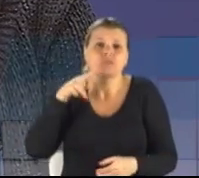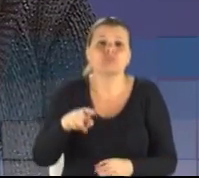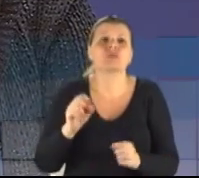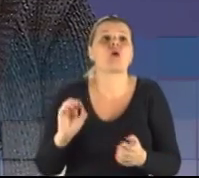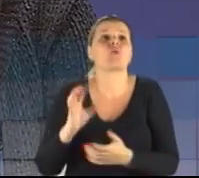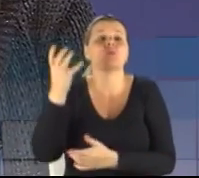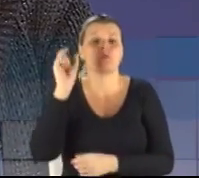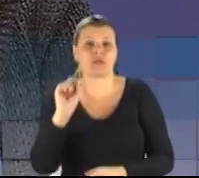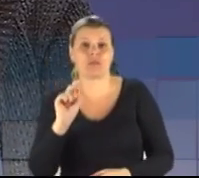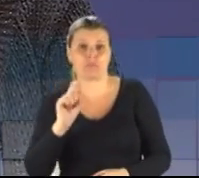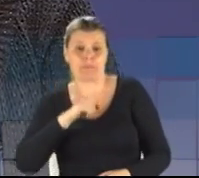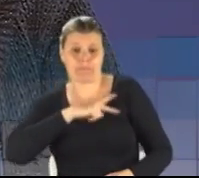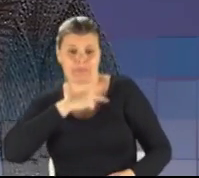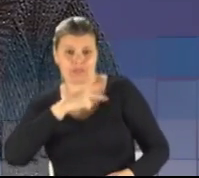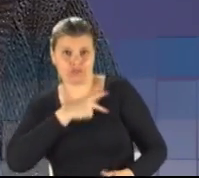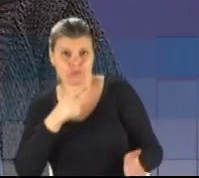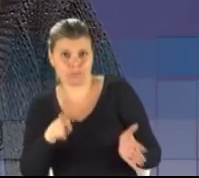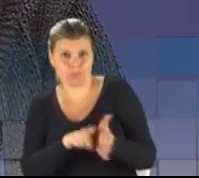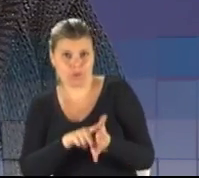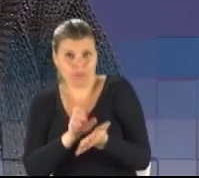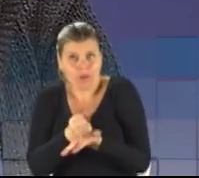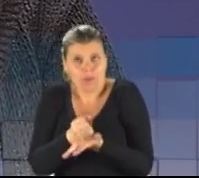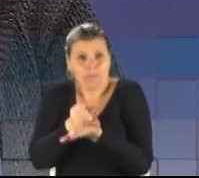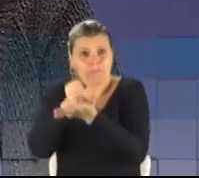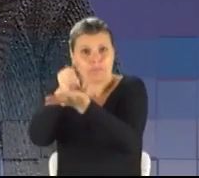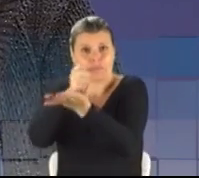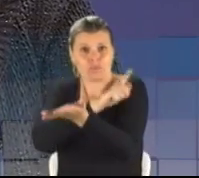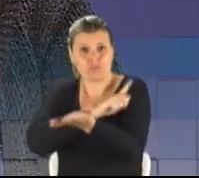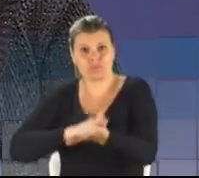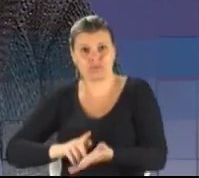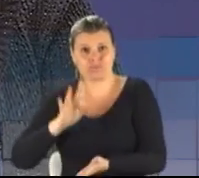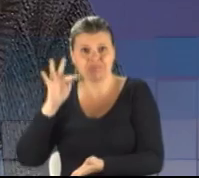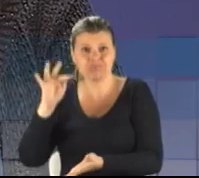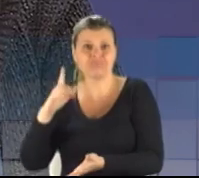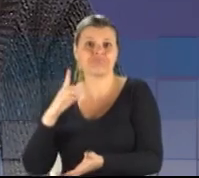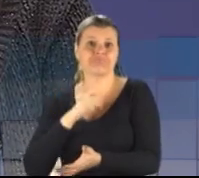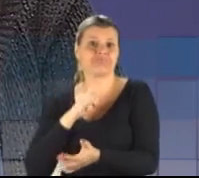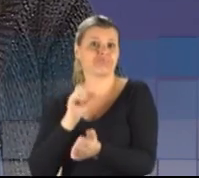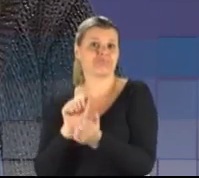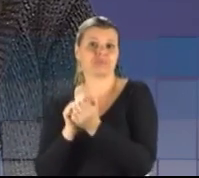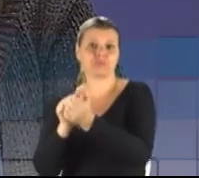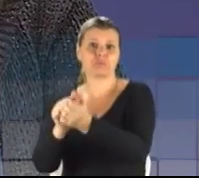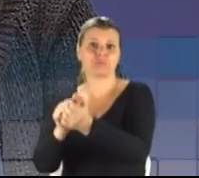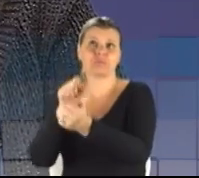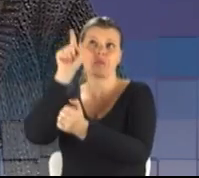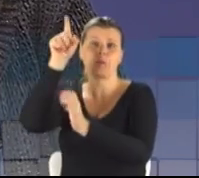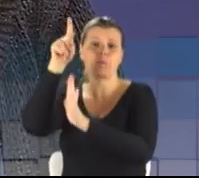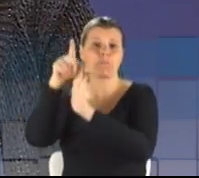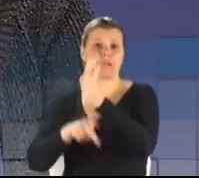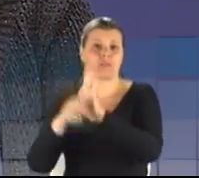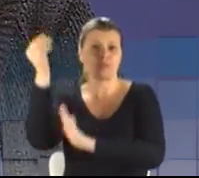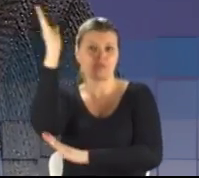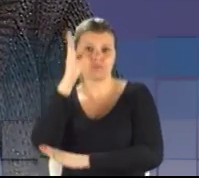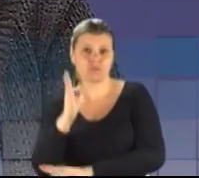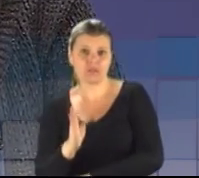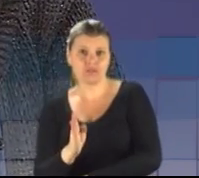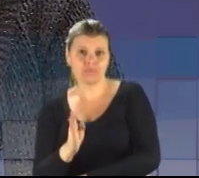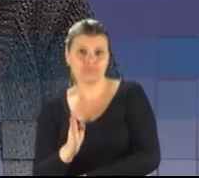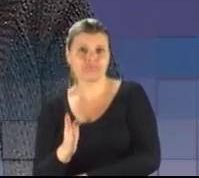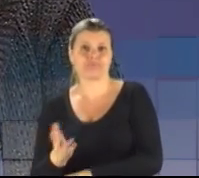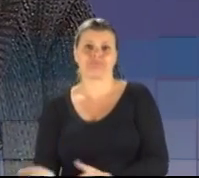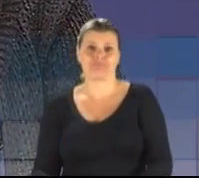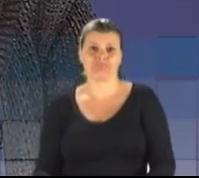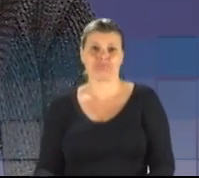partidos que são base de sustento do governo federal, estão juntos num plano nacional. Já governaram, os